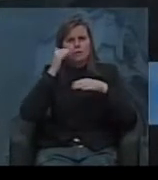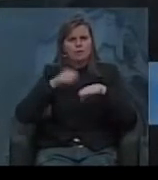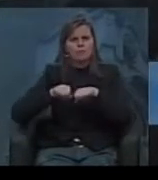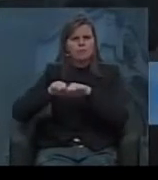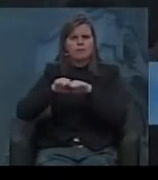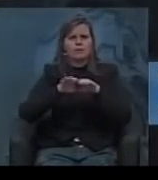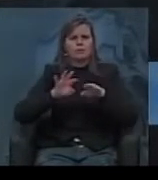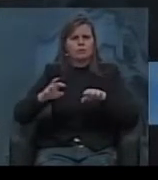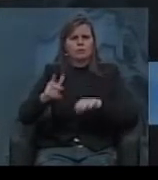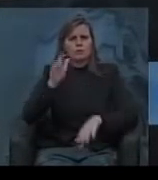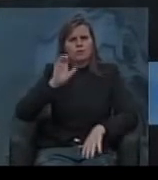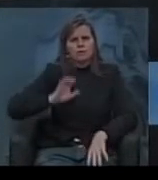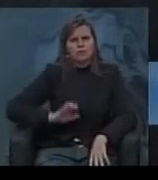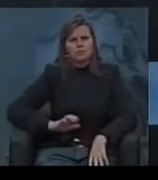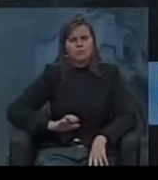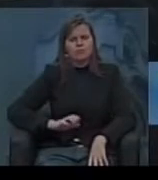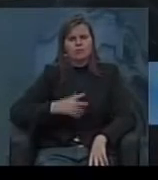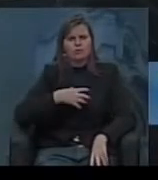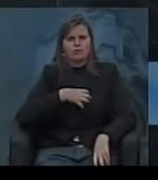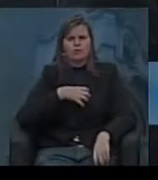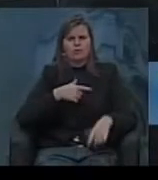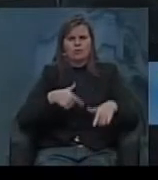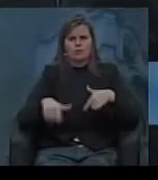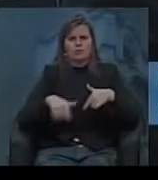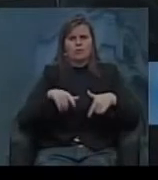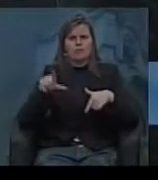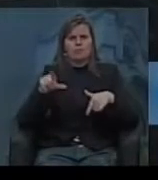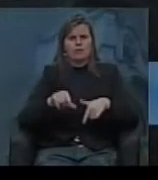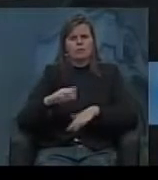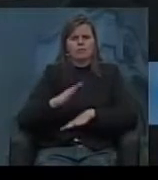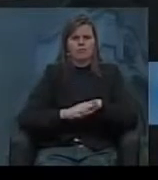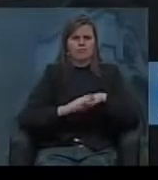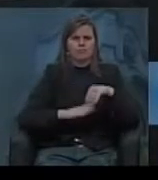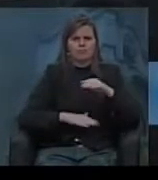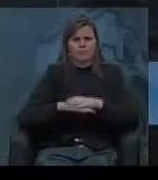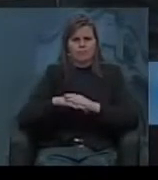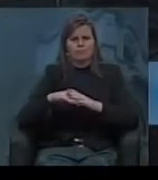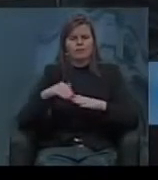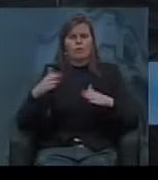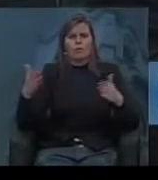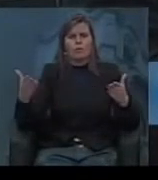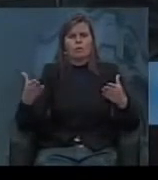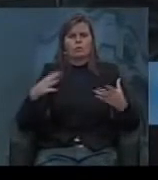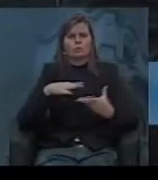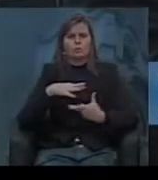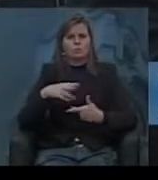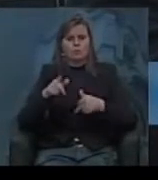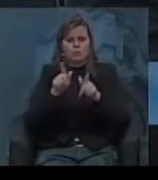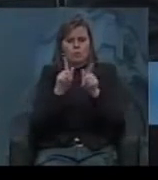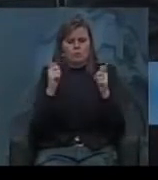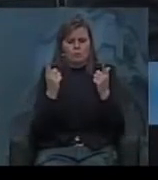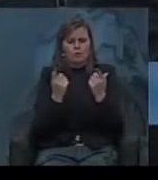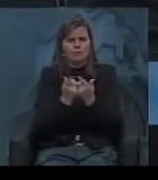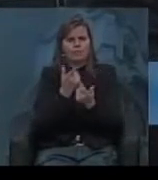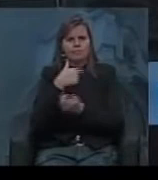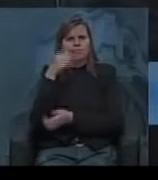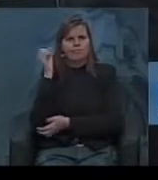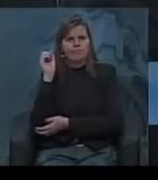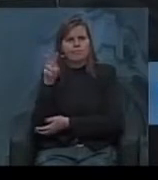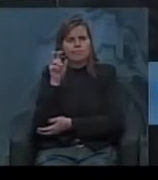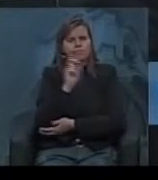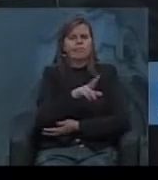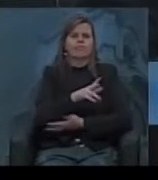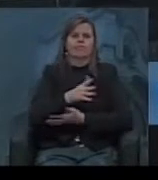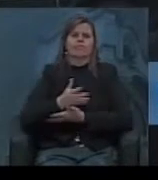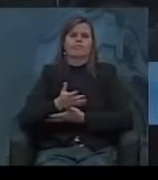civilização para as formas de trabalho menos qualificadas. Nesse mundo globalizado que nós temos visto a